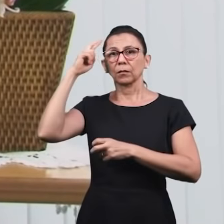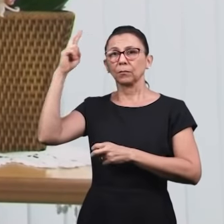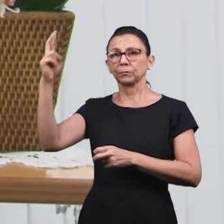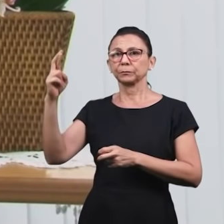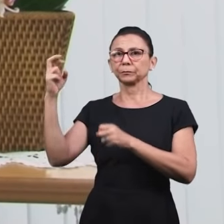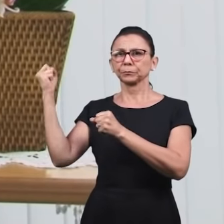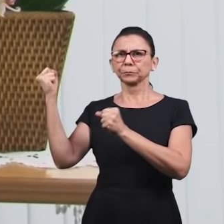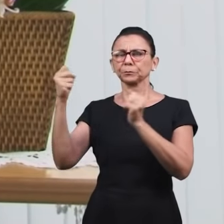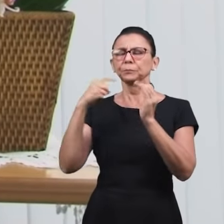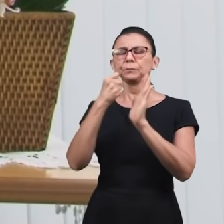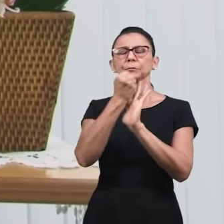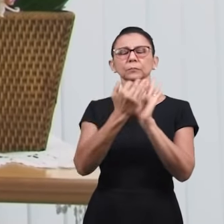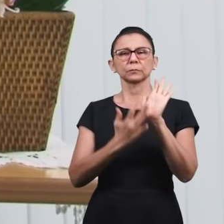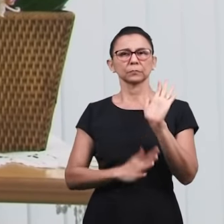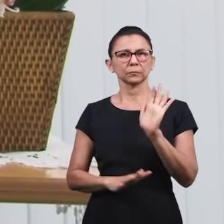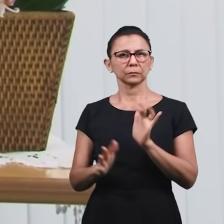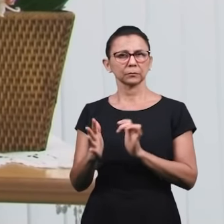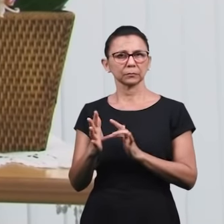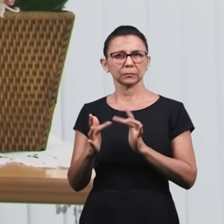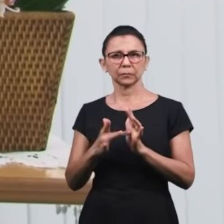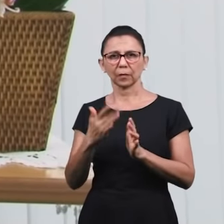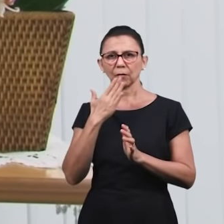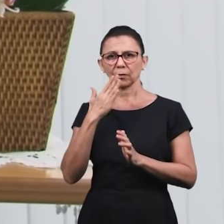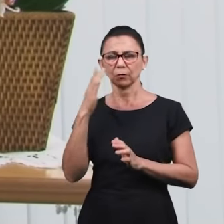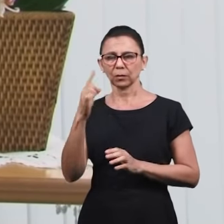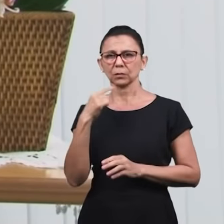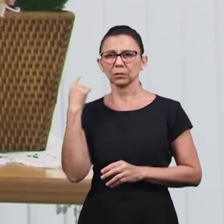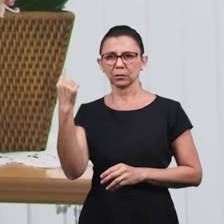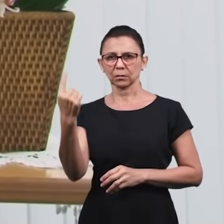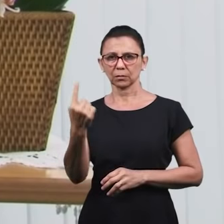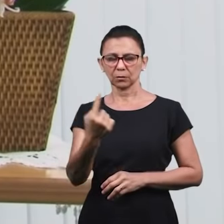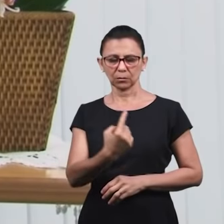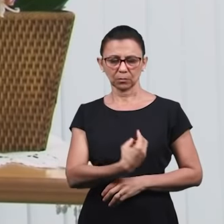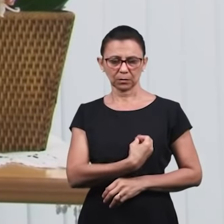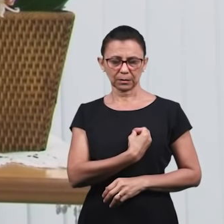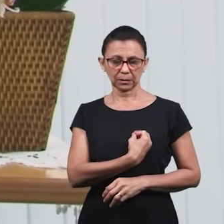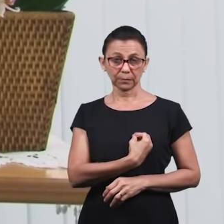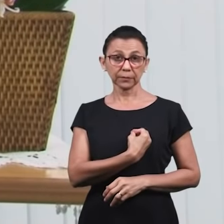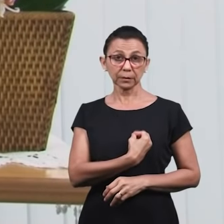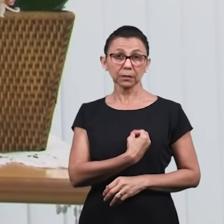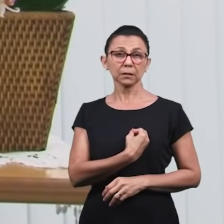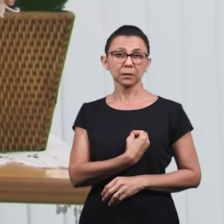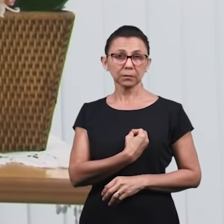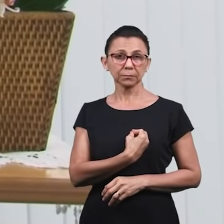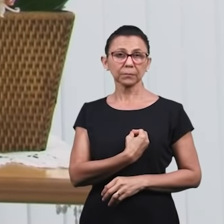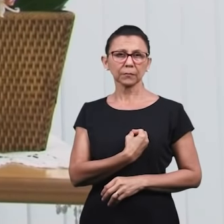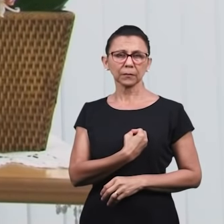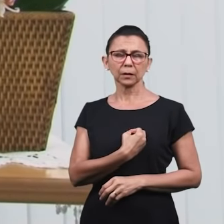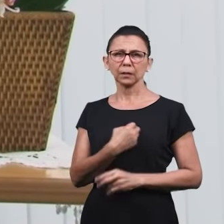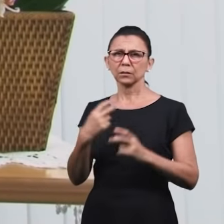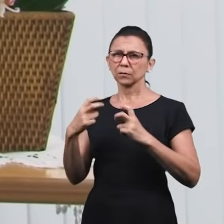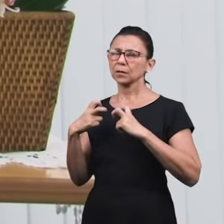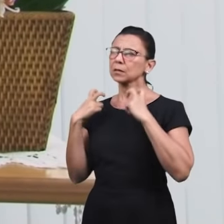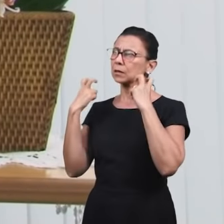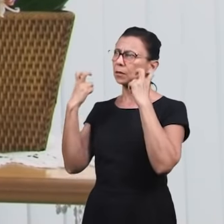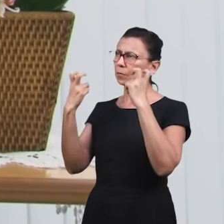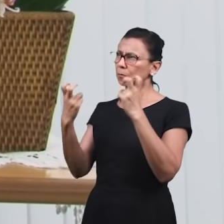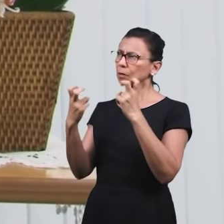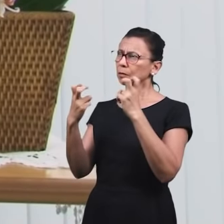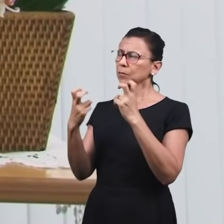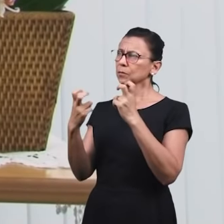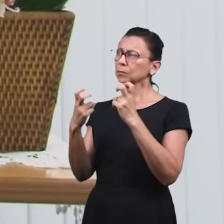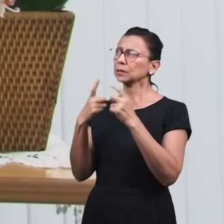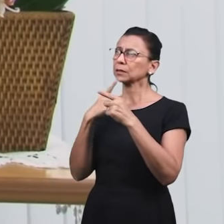Clamamos Senhor pelo poder que há no sangue de Jesus sobre as nossas vidas nesta hora. E nós assim fazemos porque